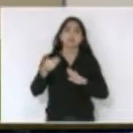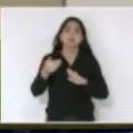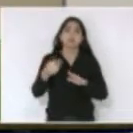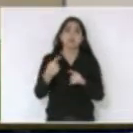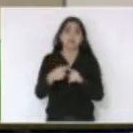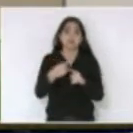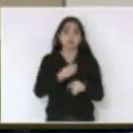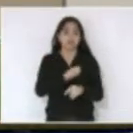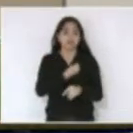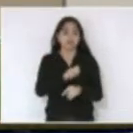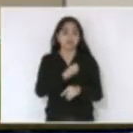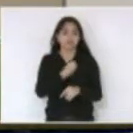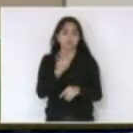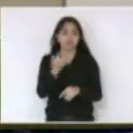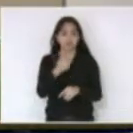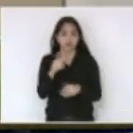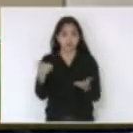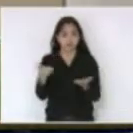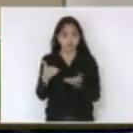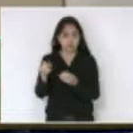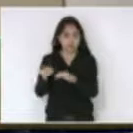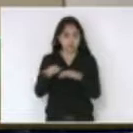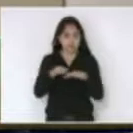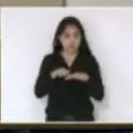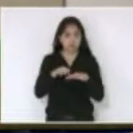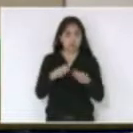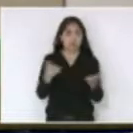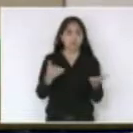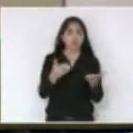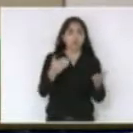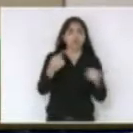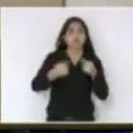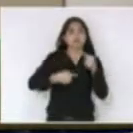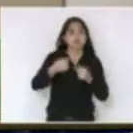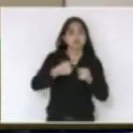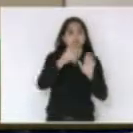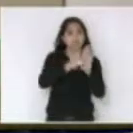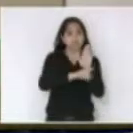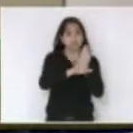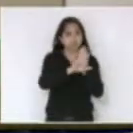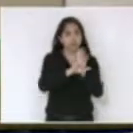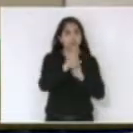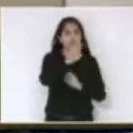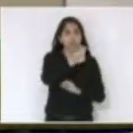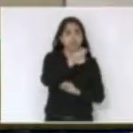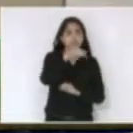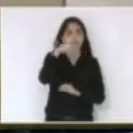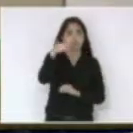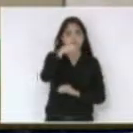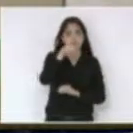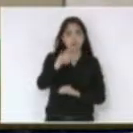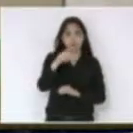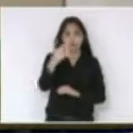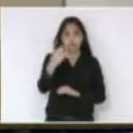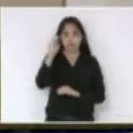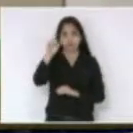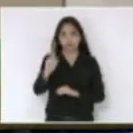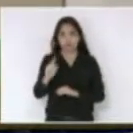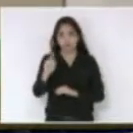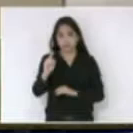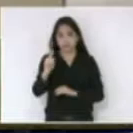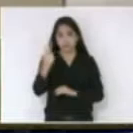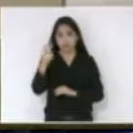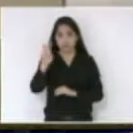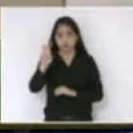ausência. Discussão e votação primeiro turno ao projeto de lei 577.4 de 2015